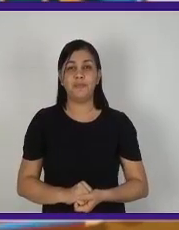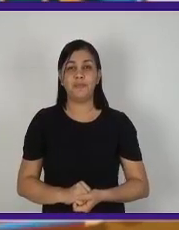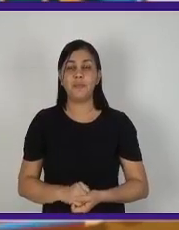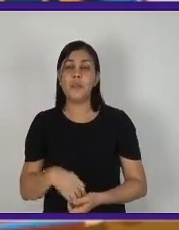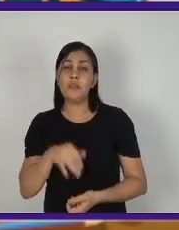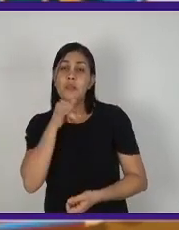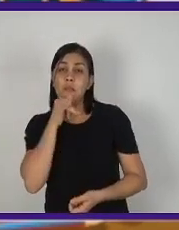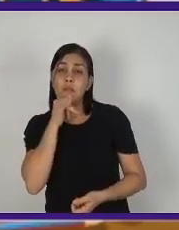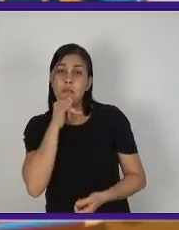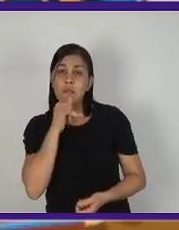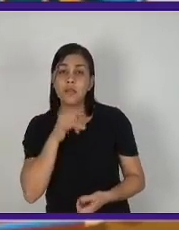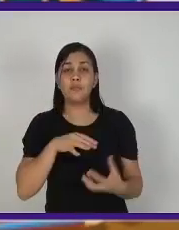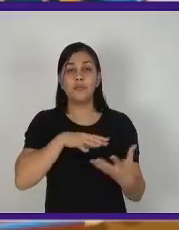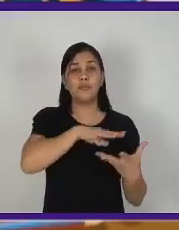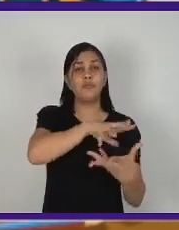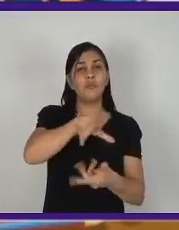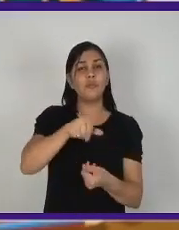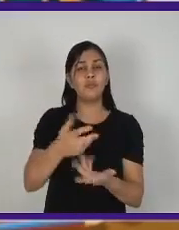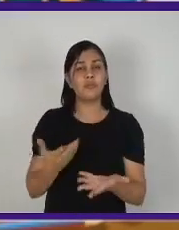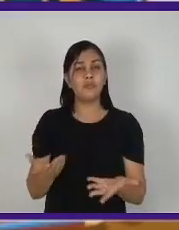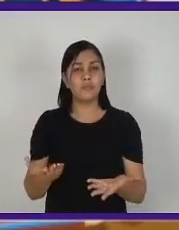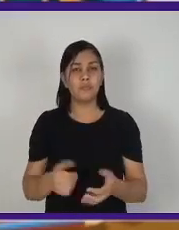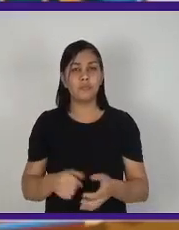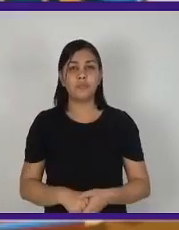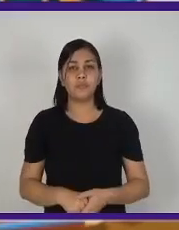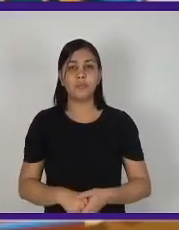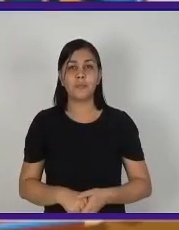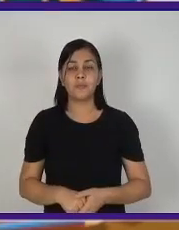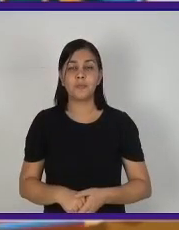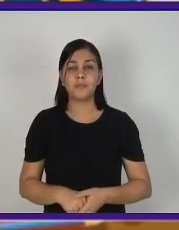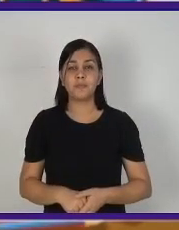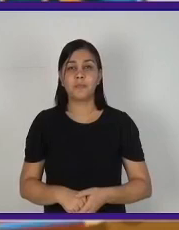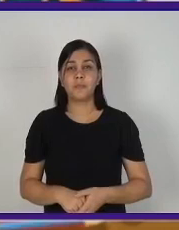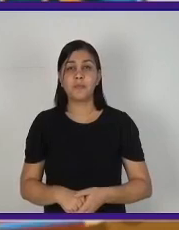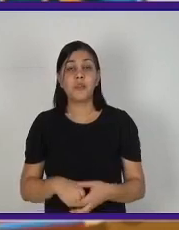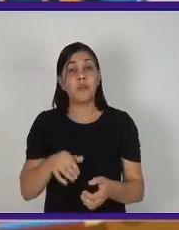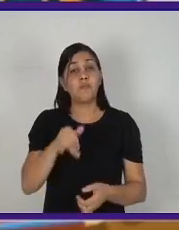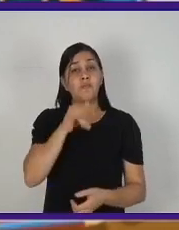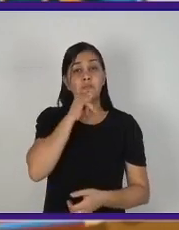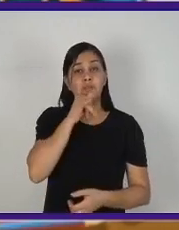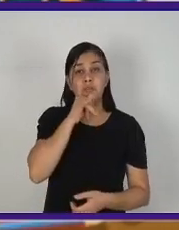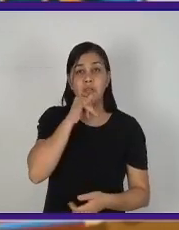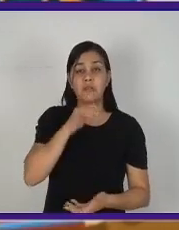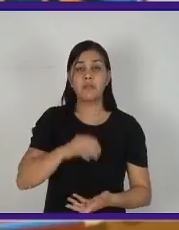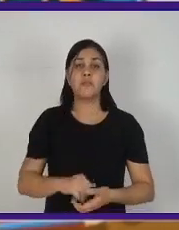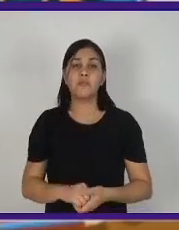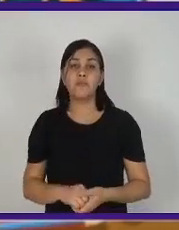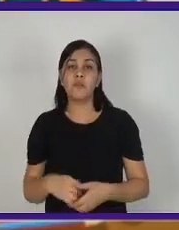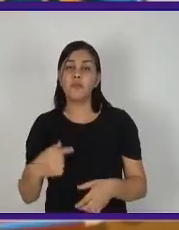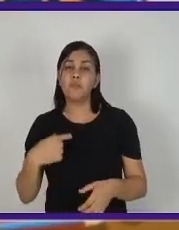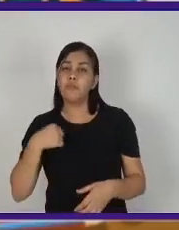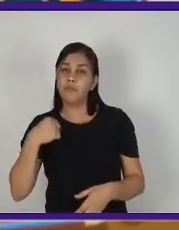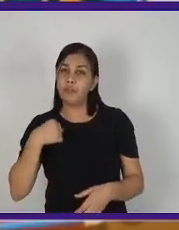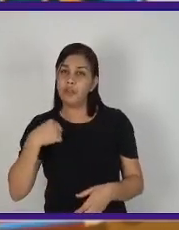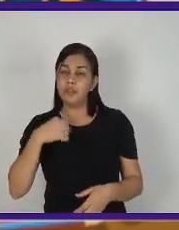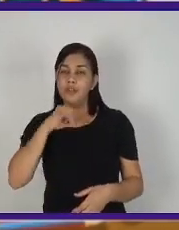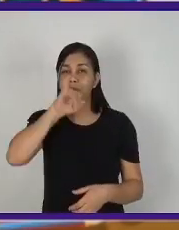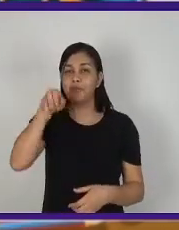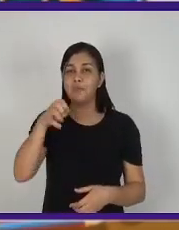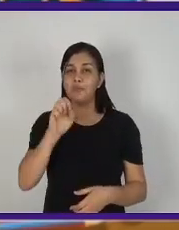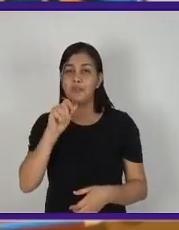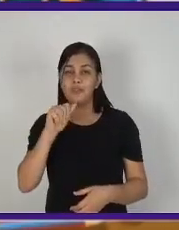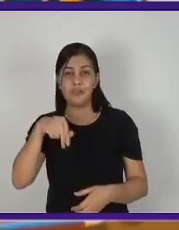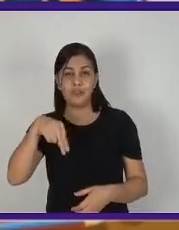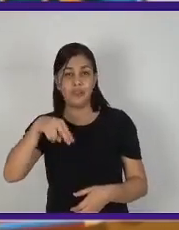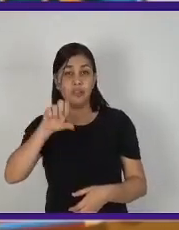E alguns exemplos de mundialização. Então, um exemplo de mundialização é um tecido, a utilização do